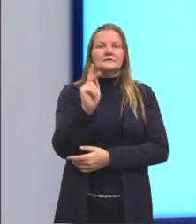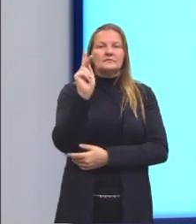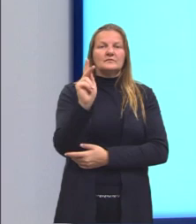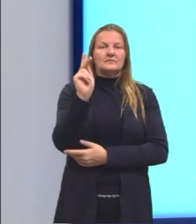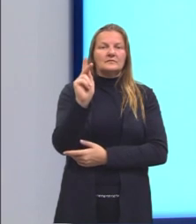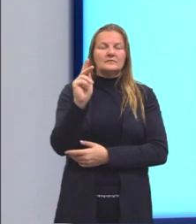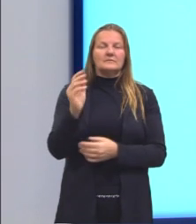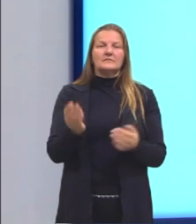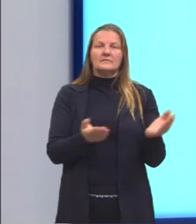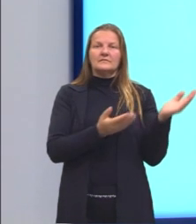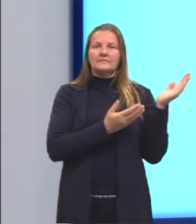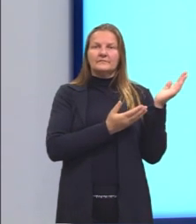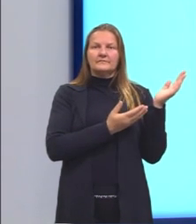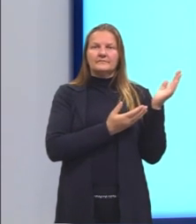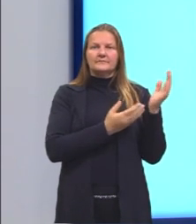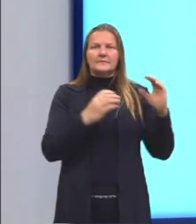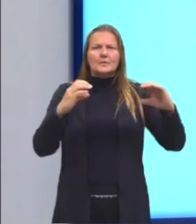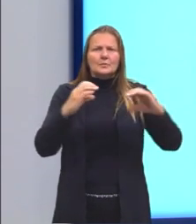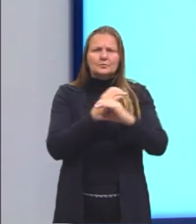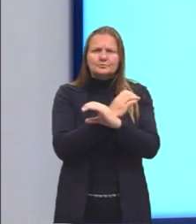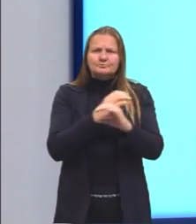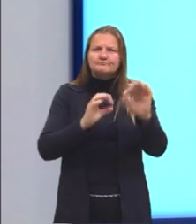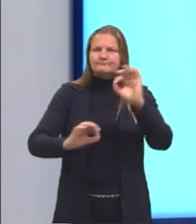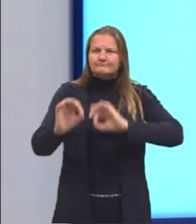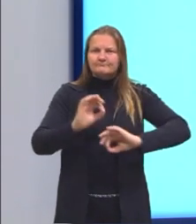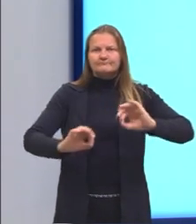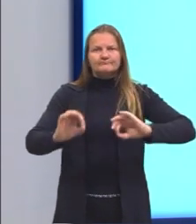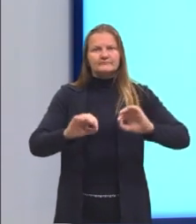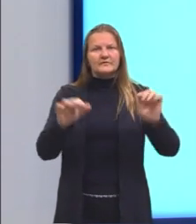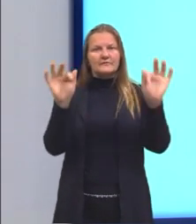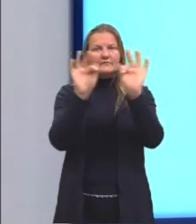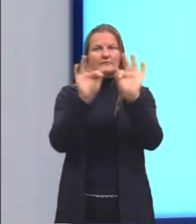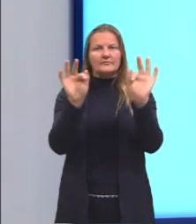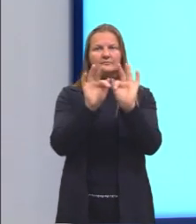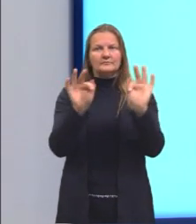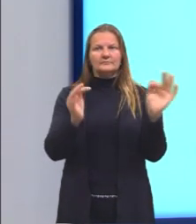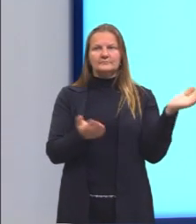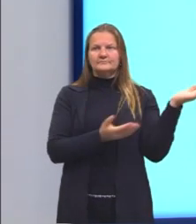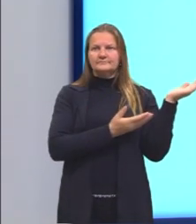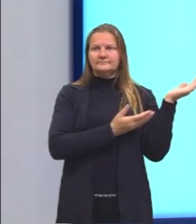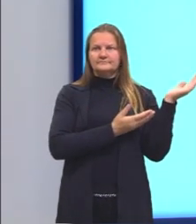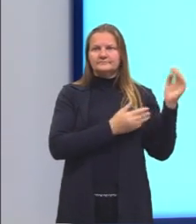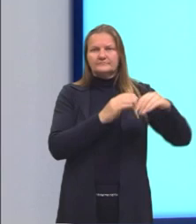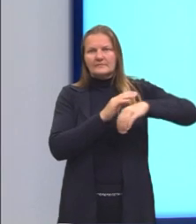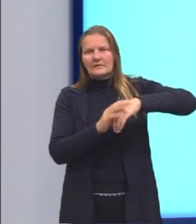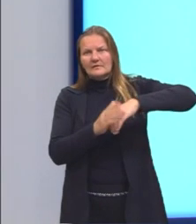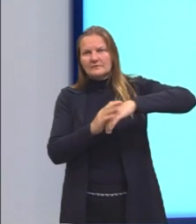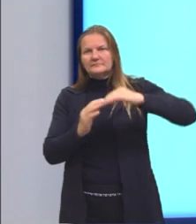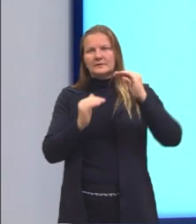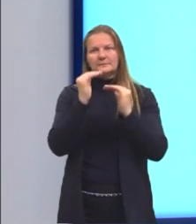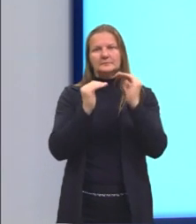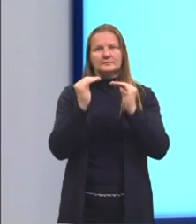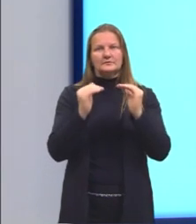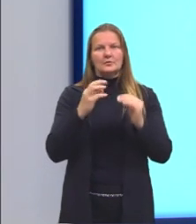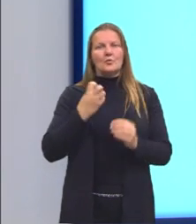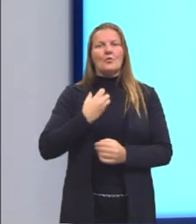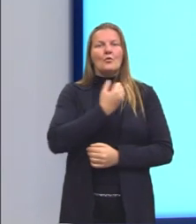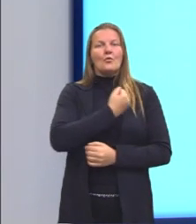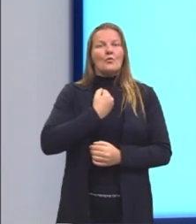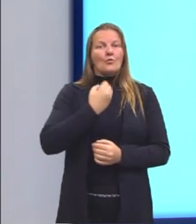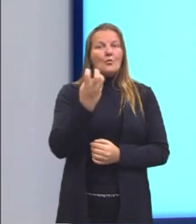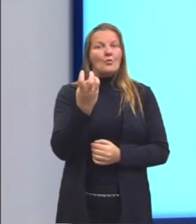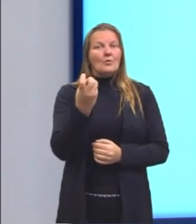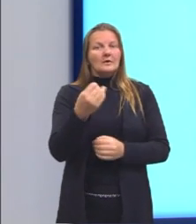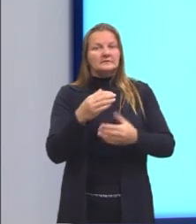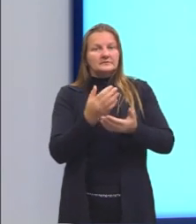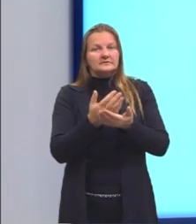nós vamos completar, então, a nossa fórmula. O desgaste é proporcional ao número de voltas